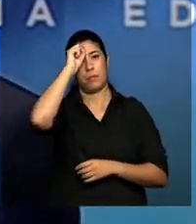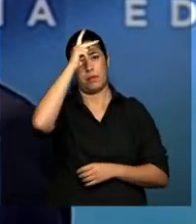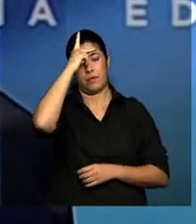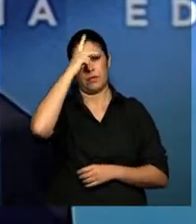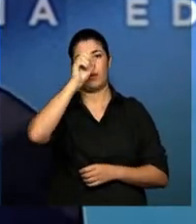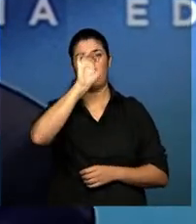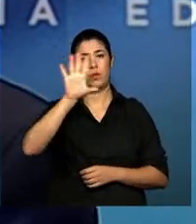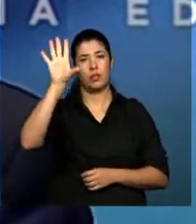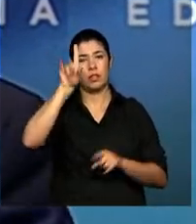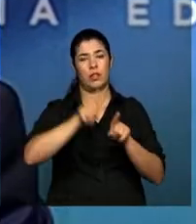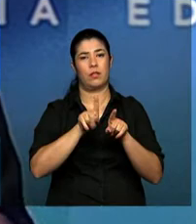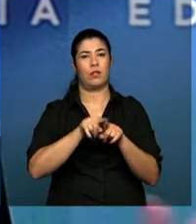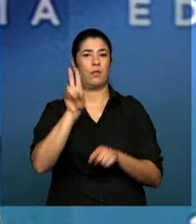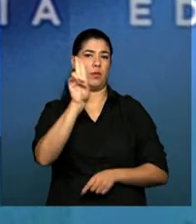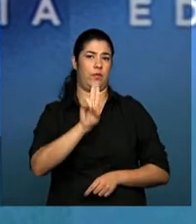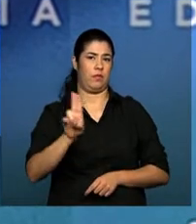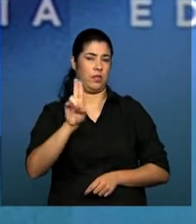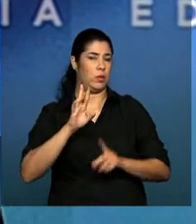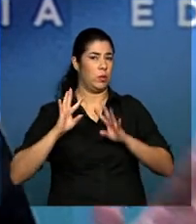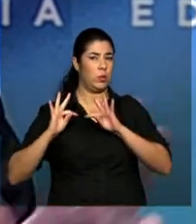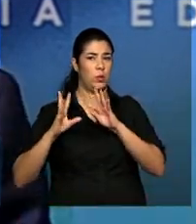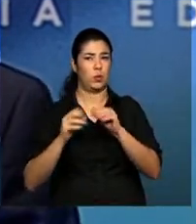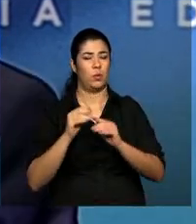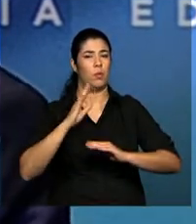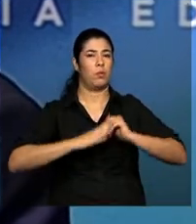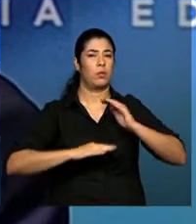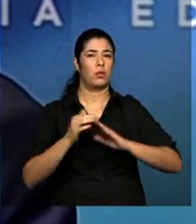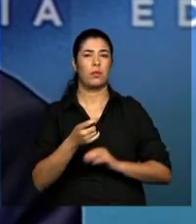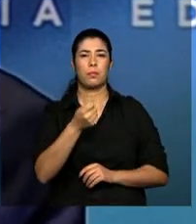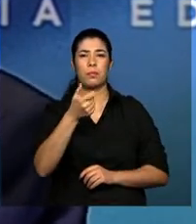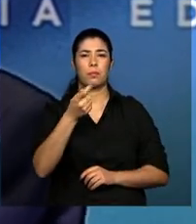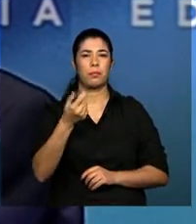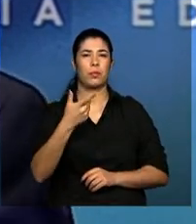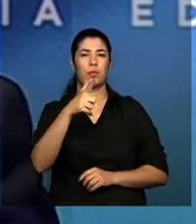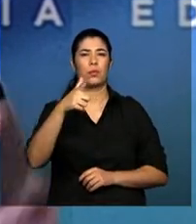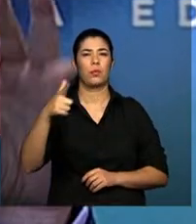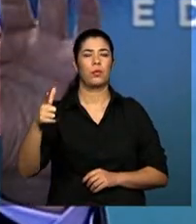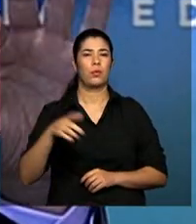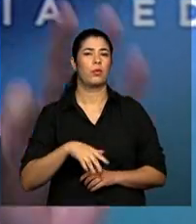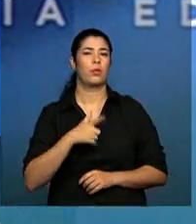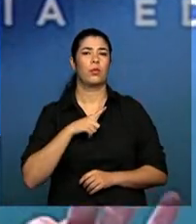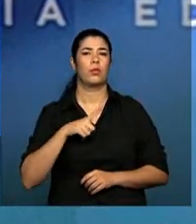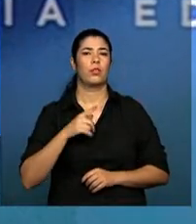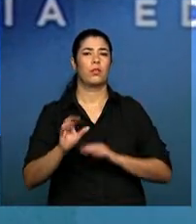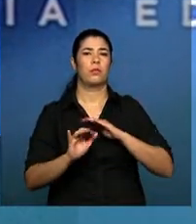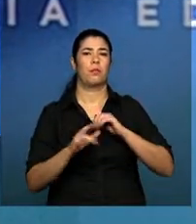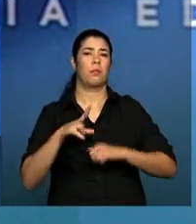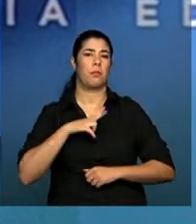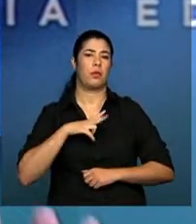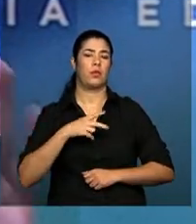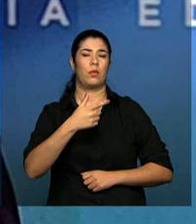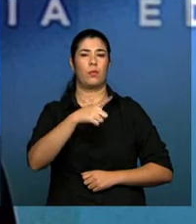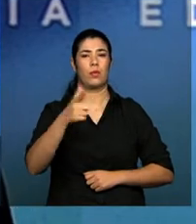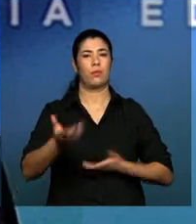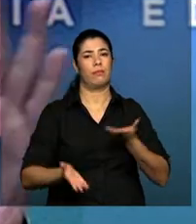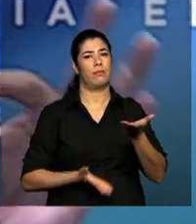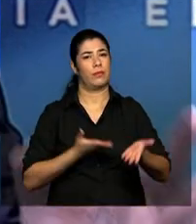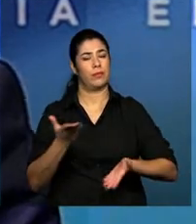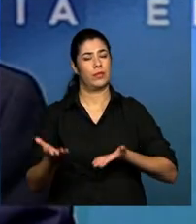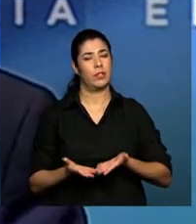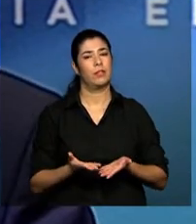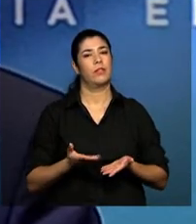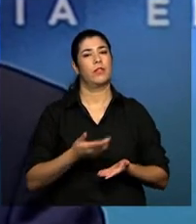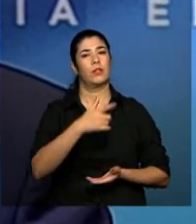e universidades públicas. Praticamente todos eles. Tem alguns poucos filantrópicos, mas a grande maioria são serviços. Então, nós